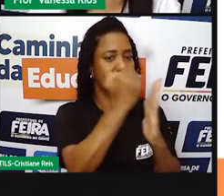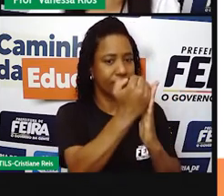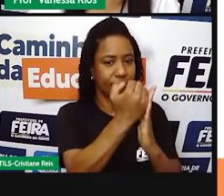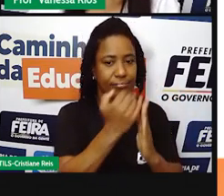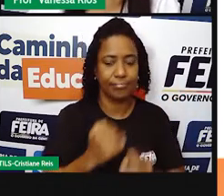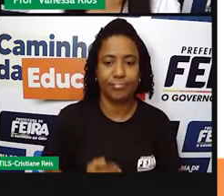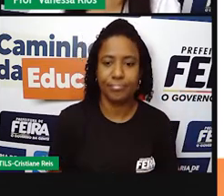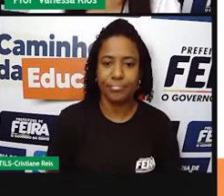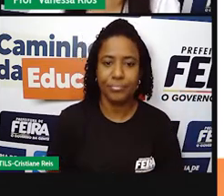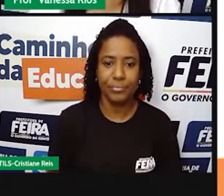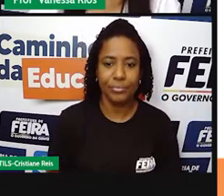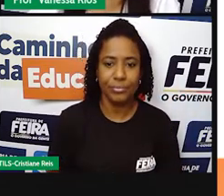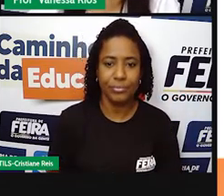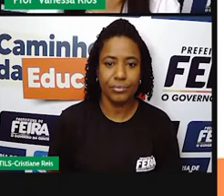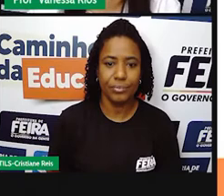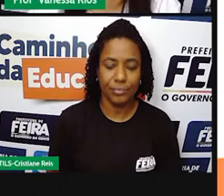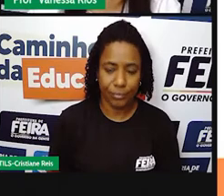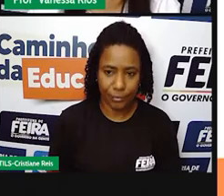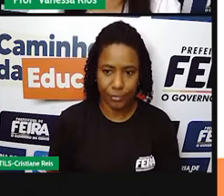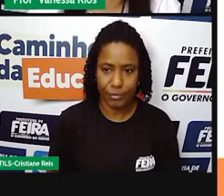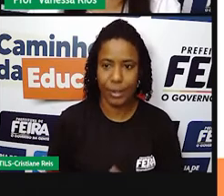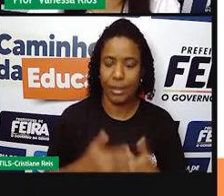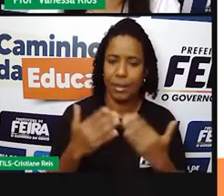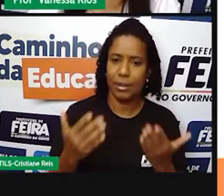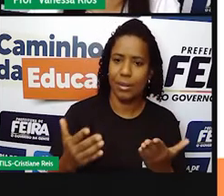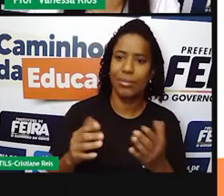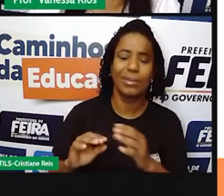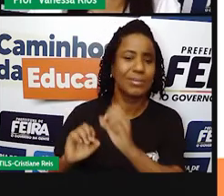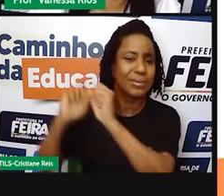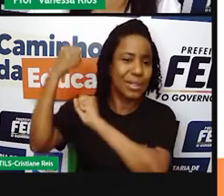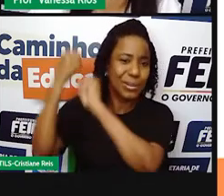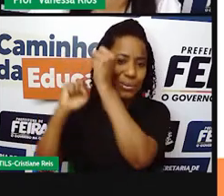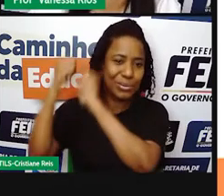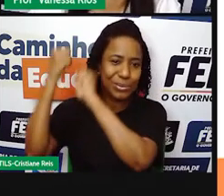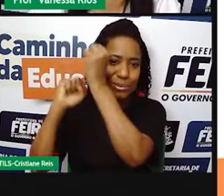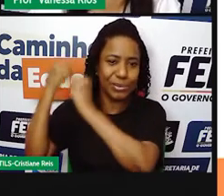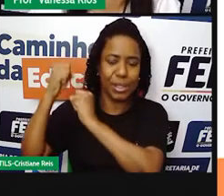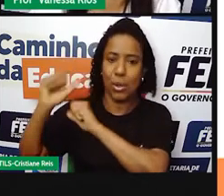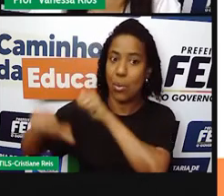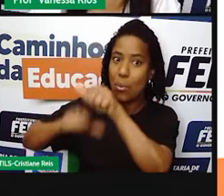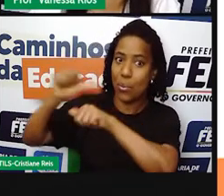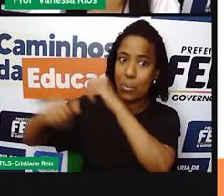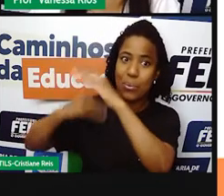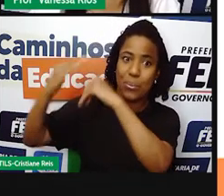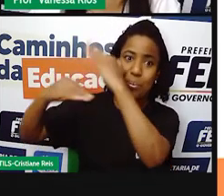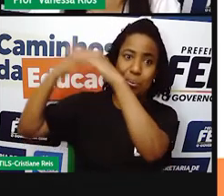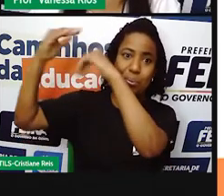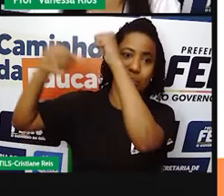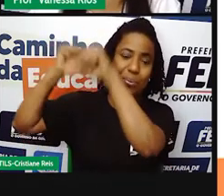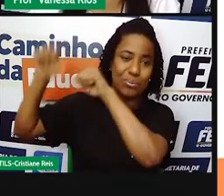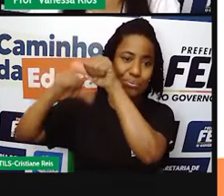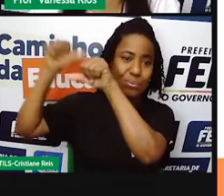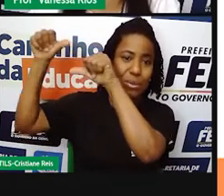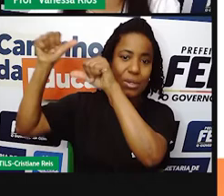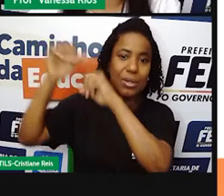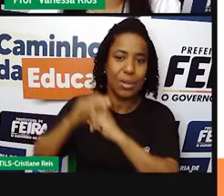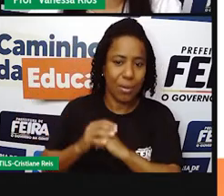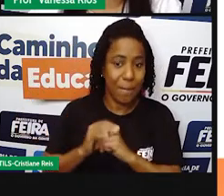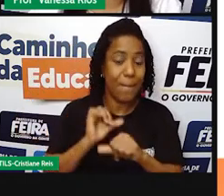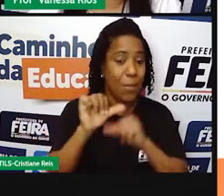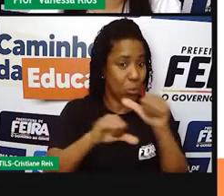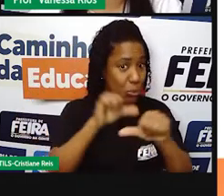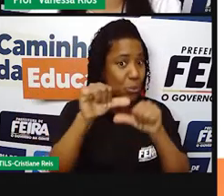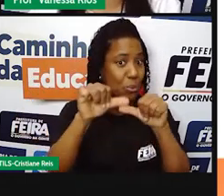E aí, principalmente depois da Revolução Industrial, Algumas mudanças começaram a abalar a organização patriarcal de família.